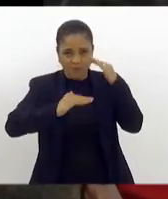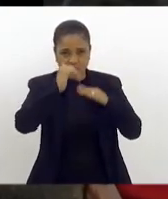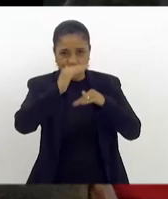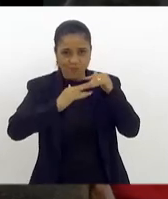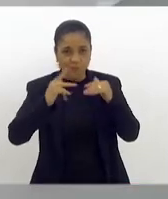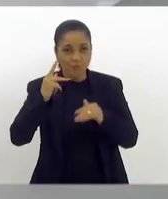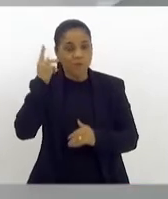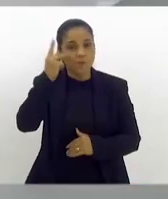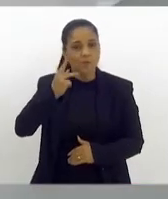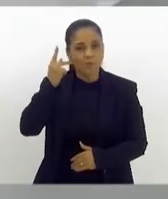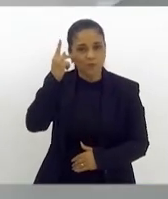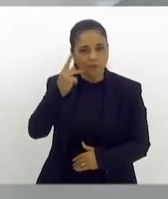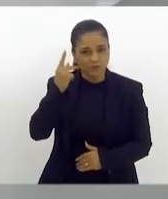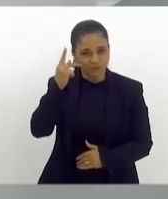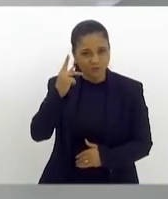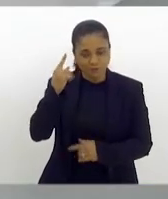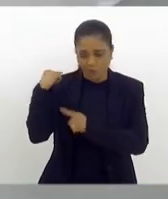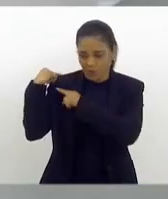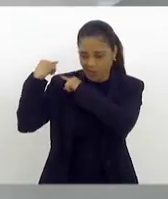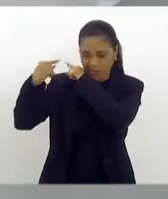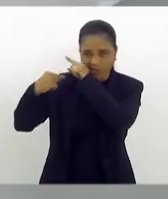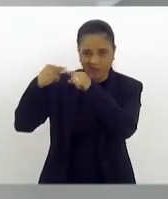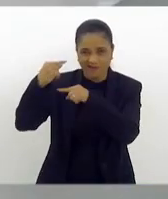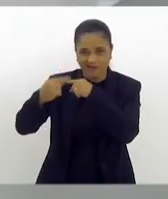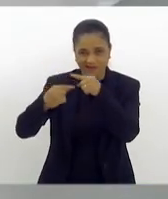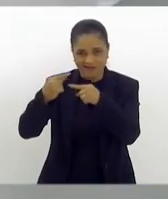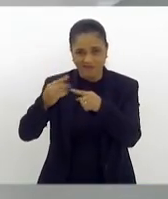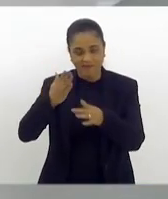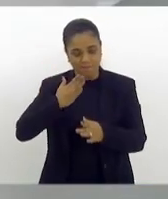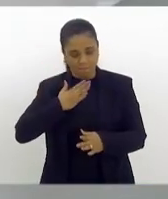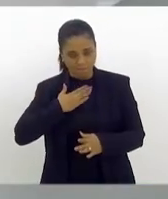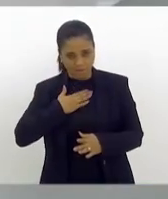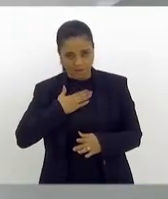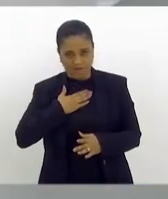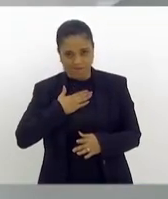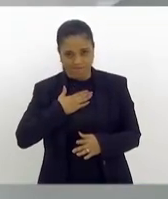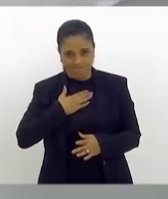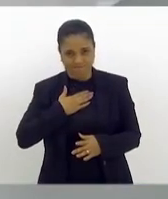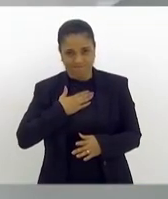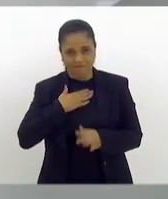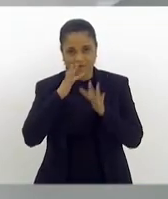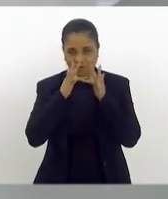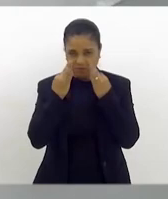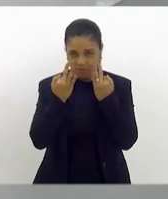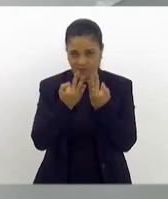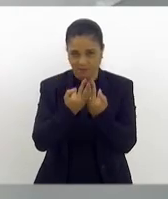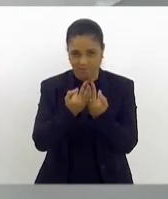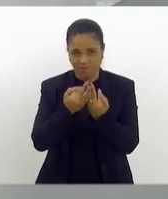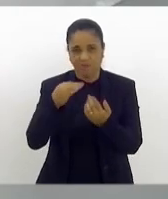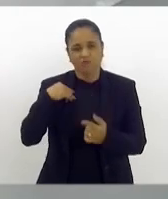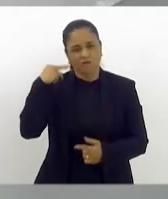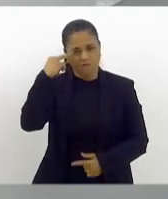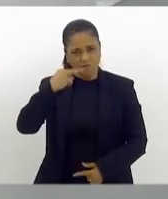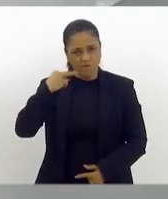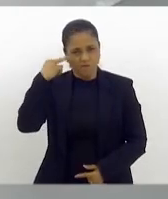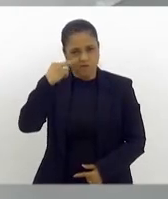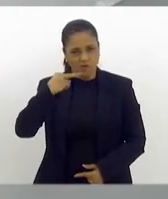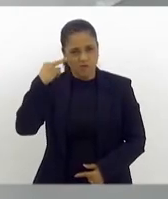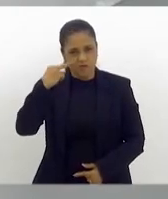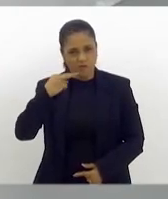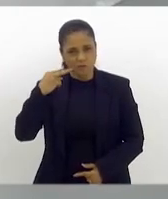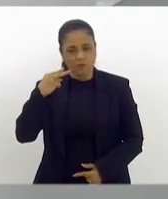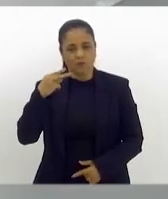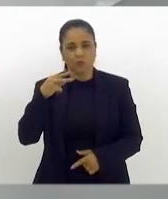é herança minha, nossa também, já que fomos vereador no município de Nova